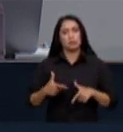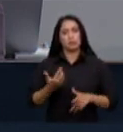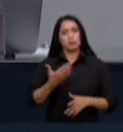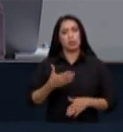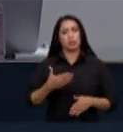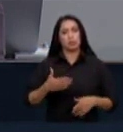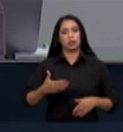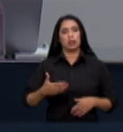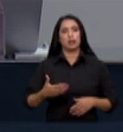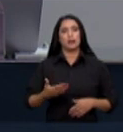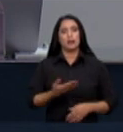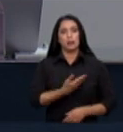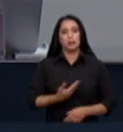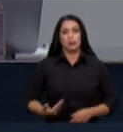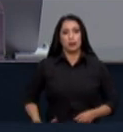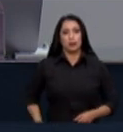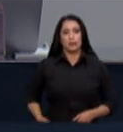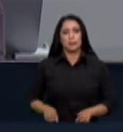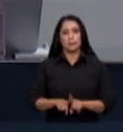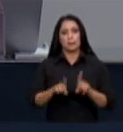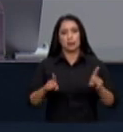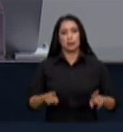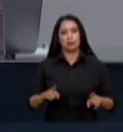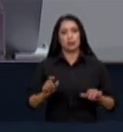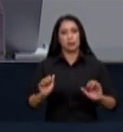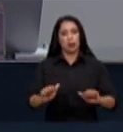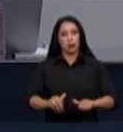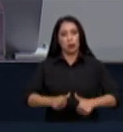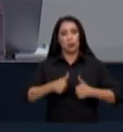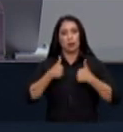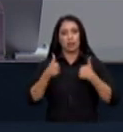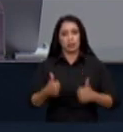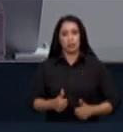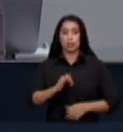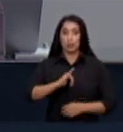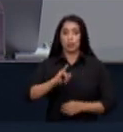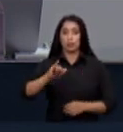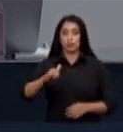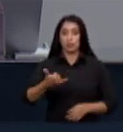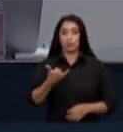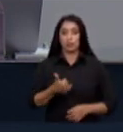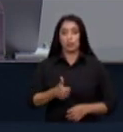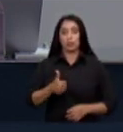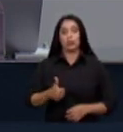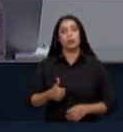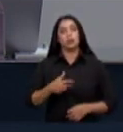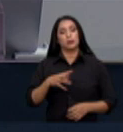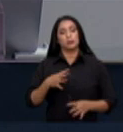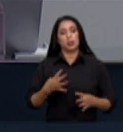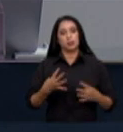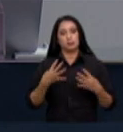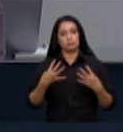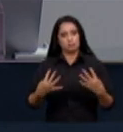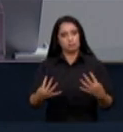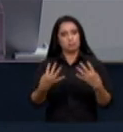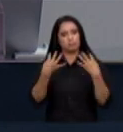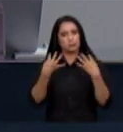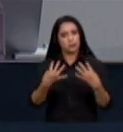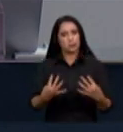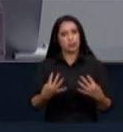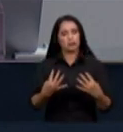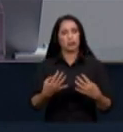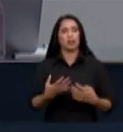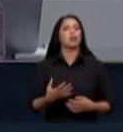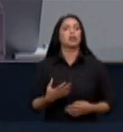porque é um acadêmico de qualidade e não perdeu a oportunidade de ouvirmos essas todas manifestações